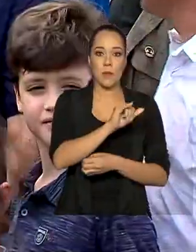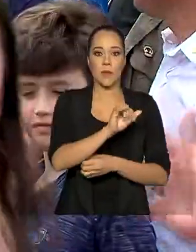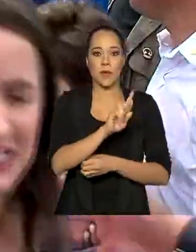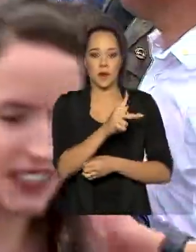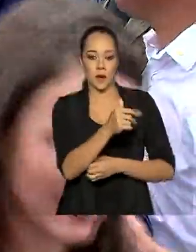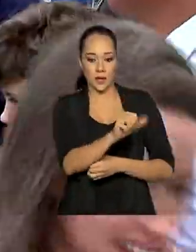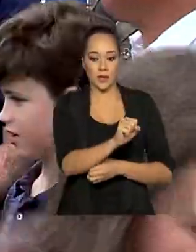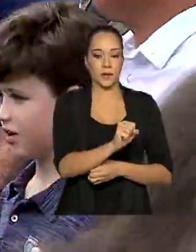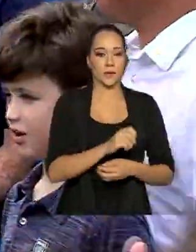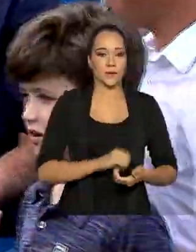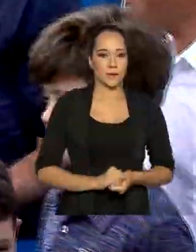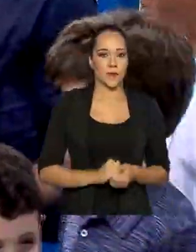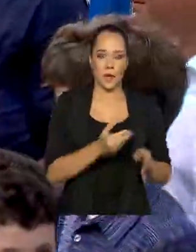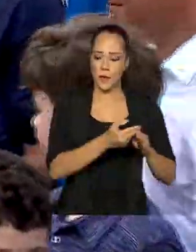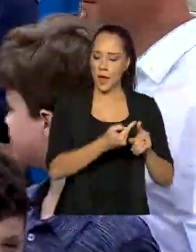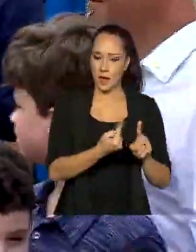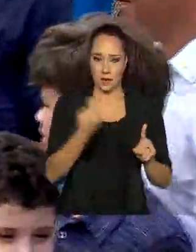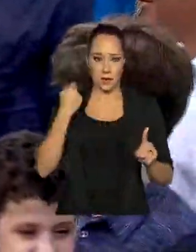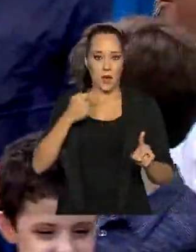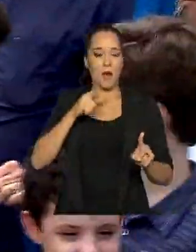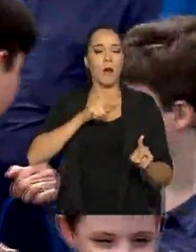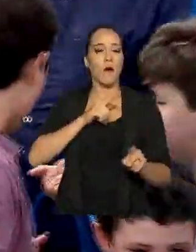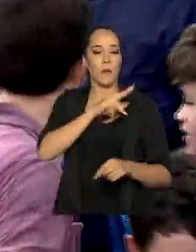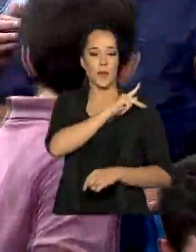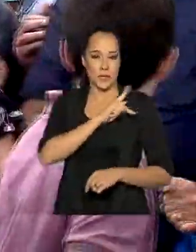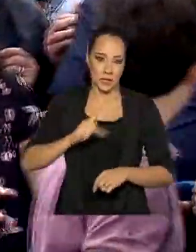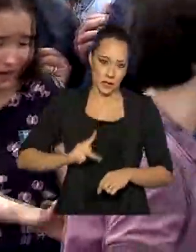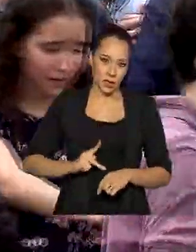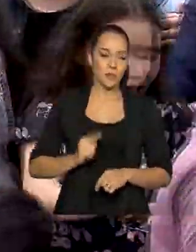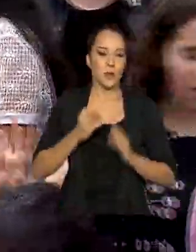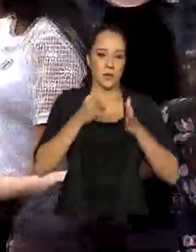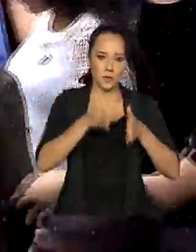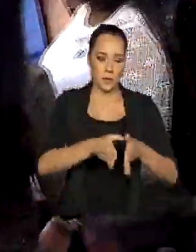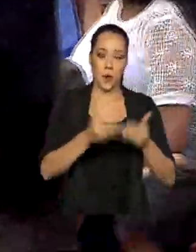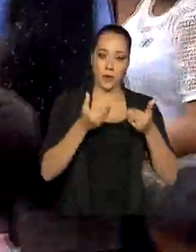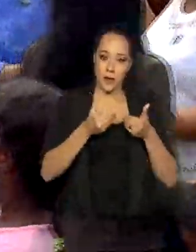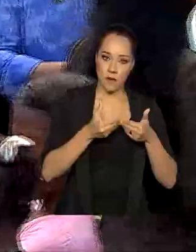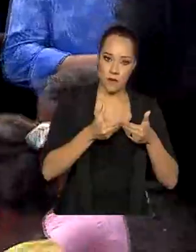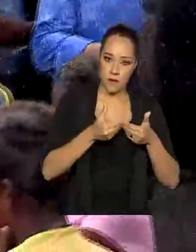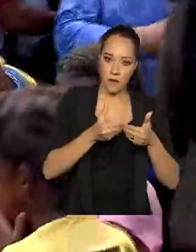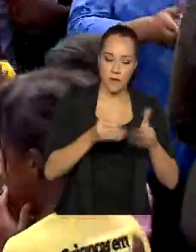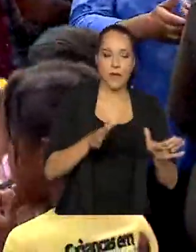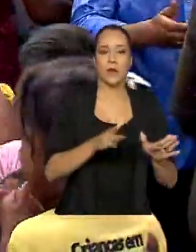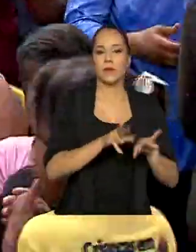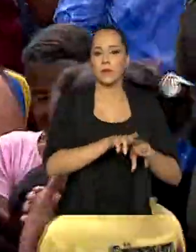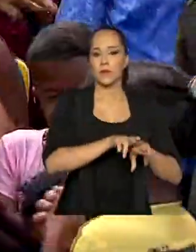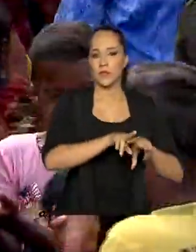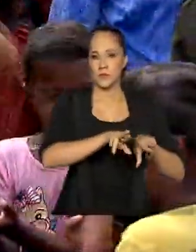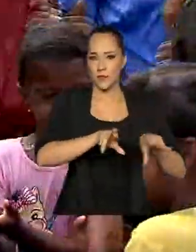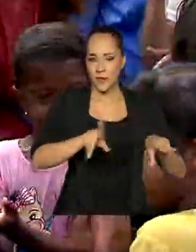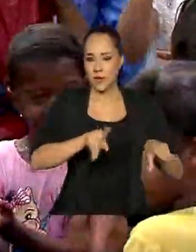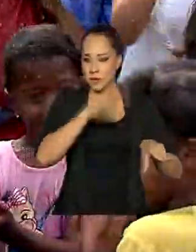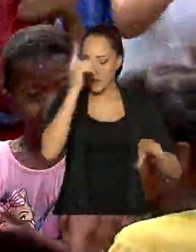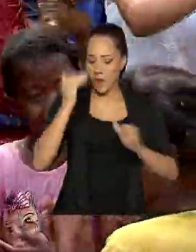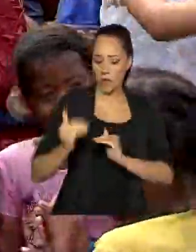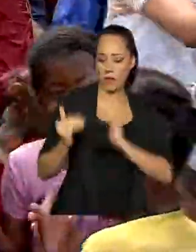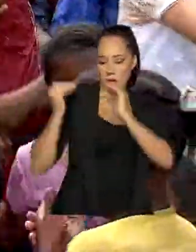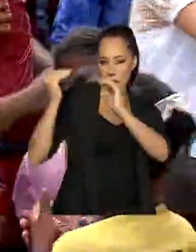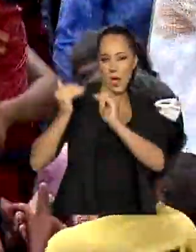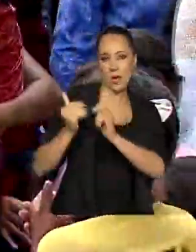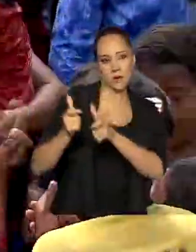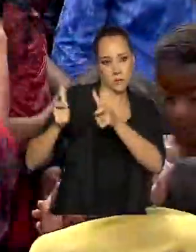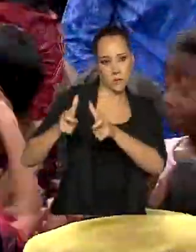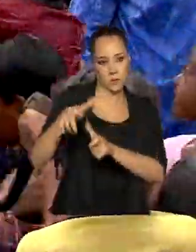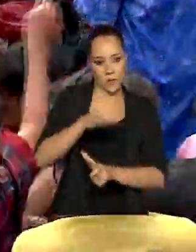Minutos atrás o presidente participou da solenidade, com várias autoridades locais,